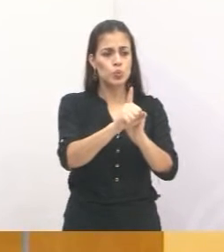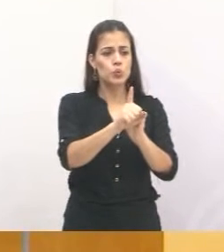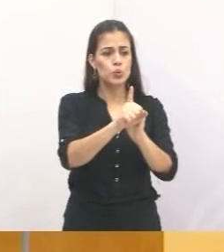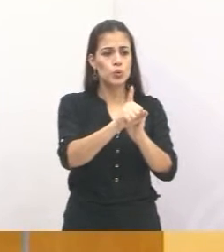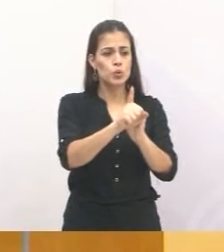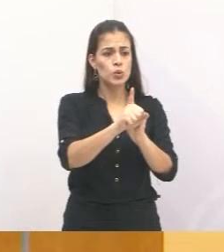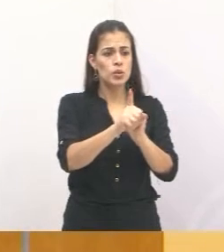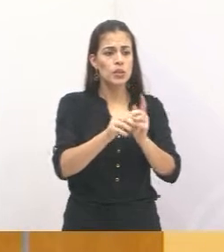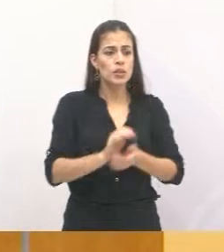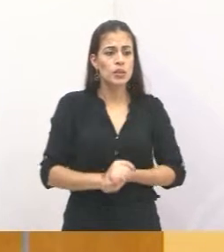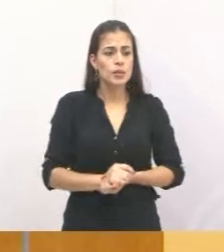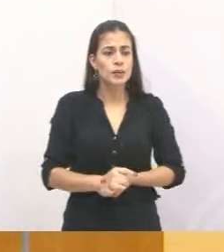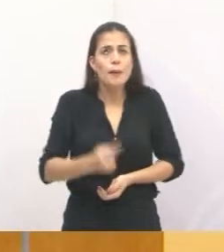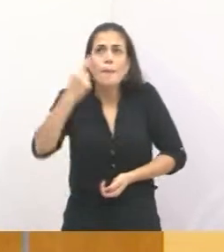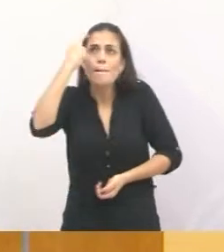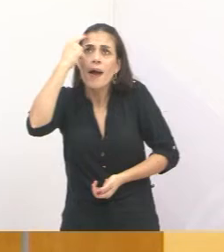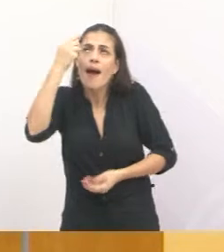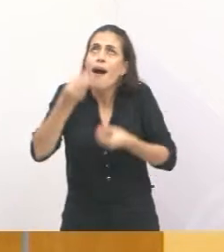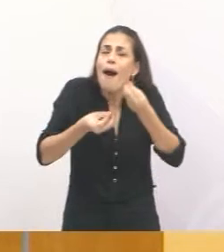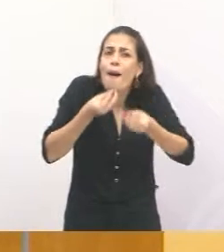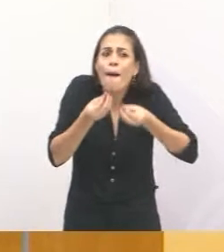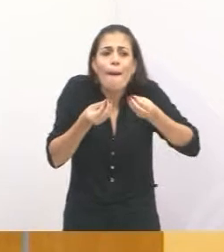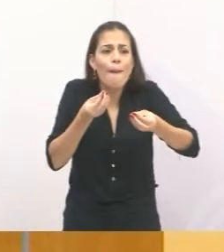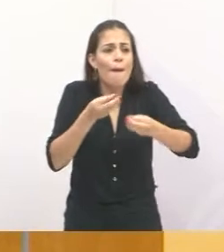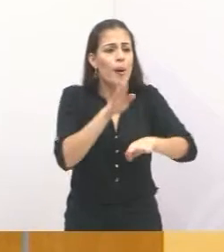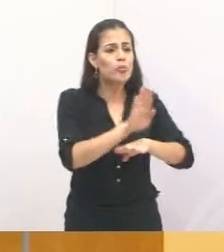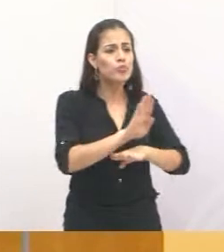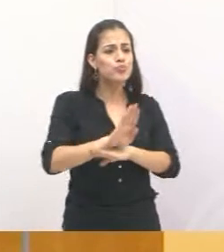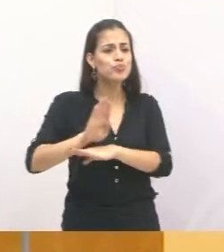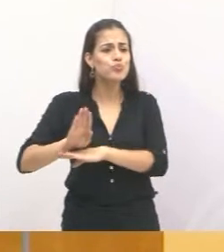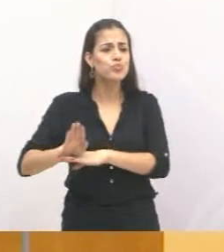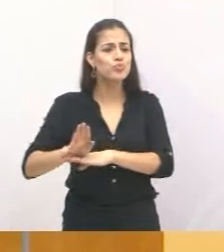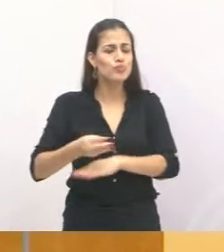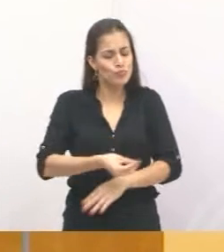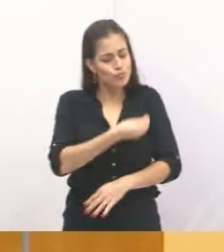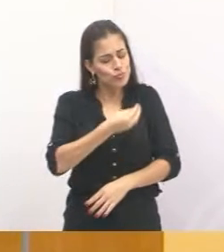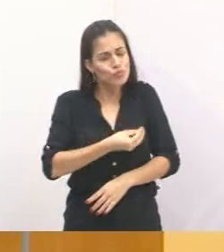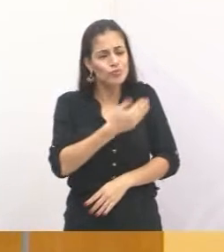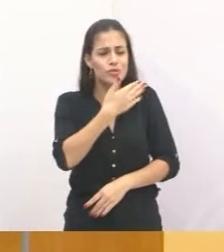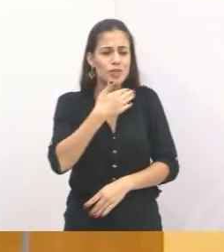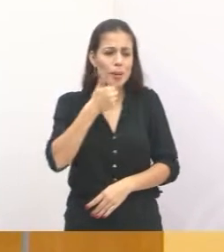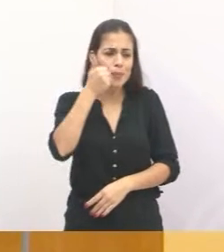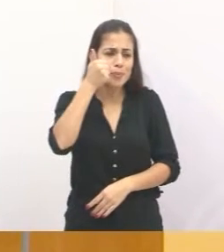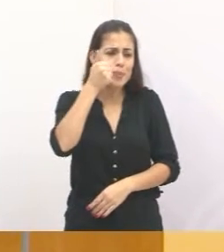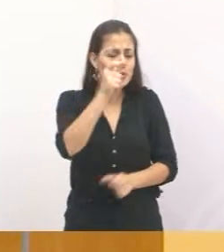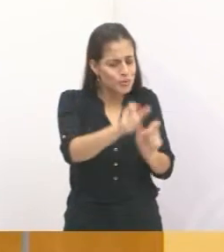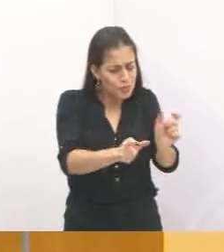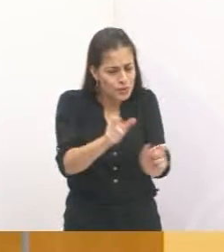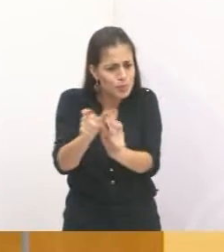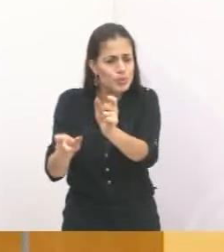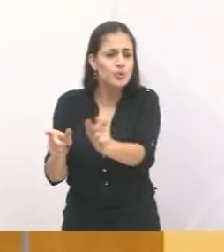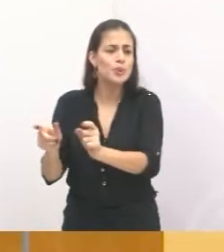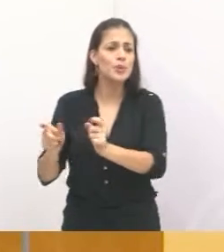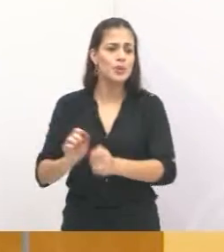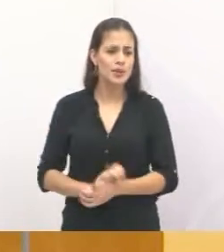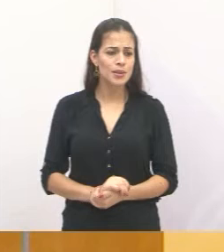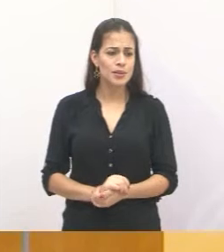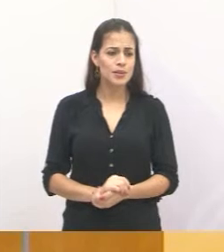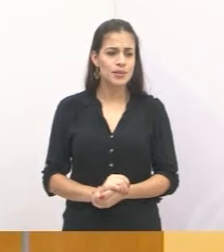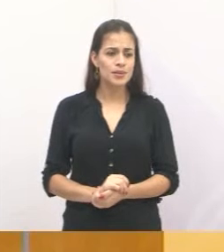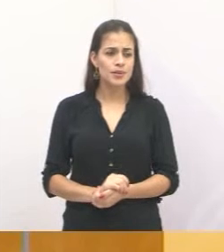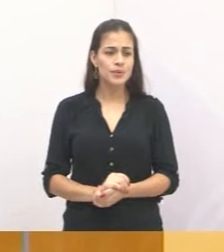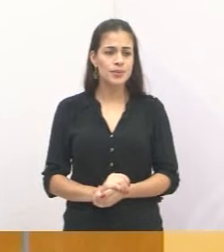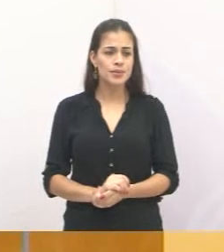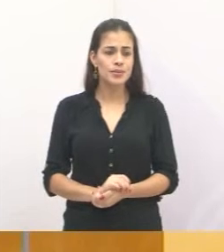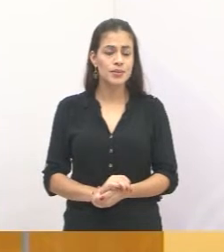encontrar saída. Porque se nós encontrarmos uma saída, o que as pessoas vão fazer? É igual aquela situação,